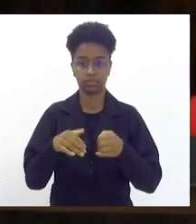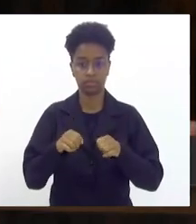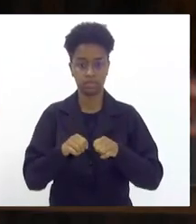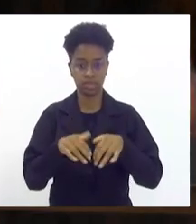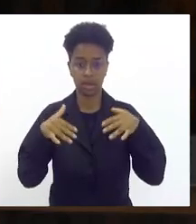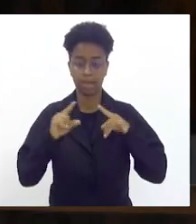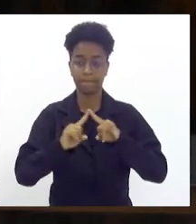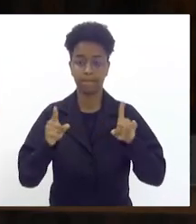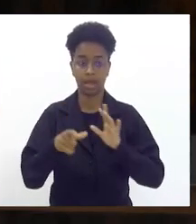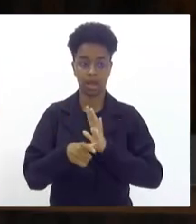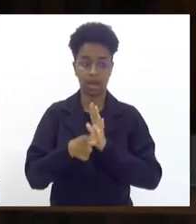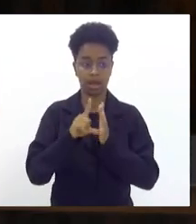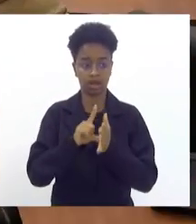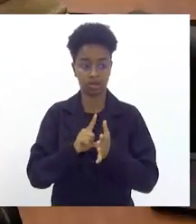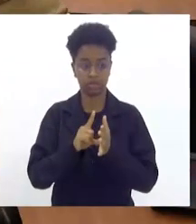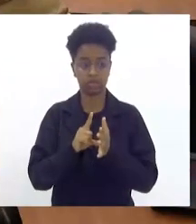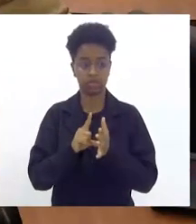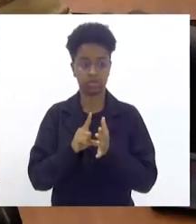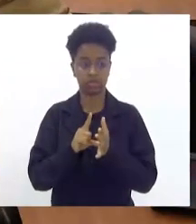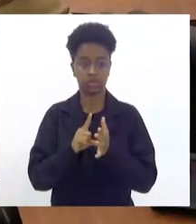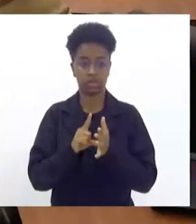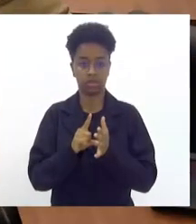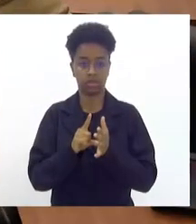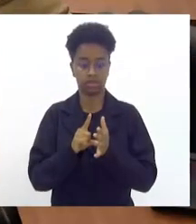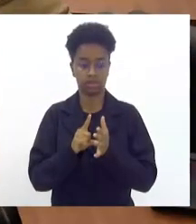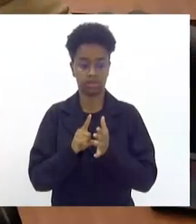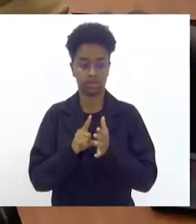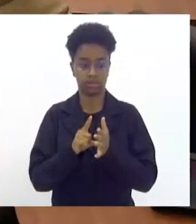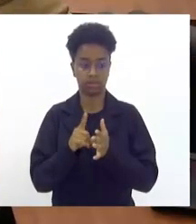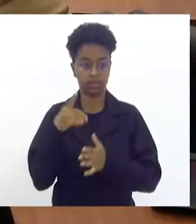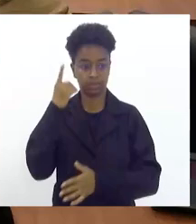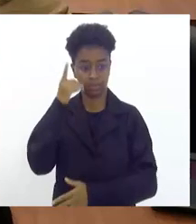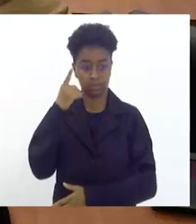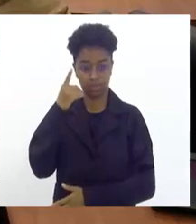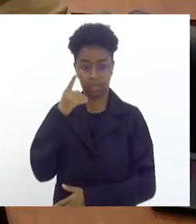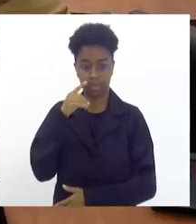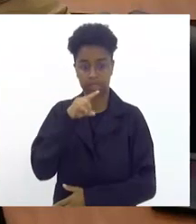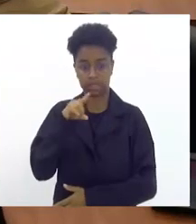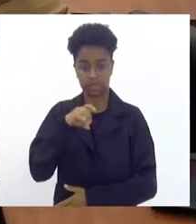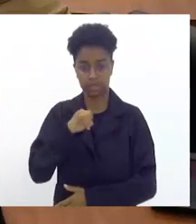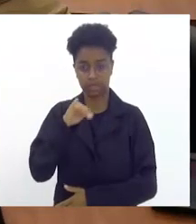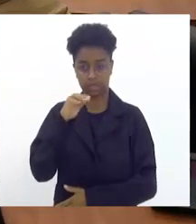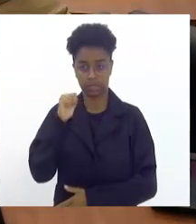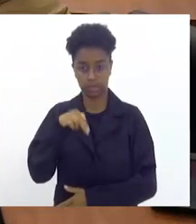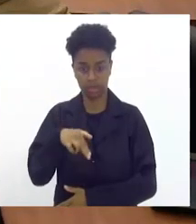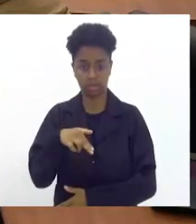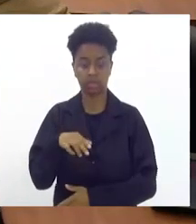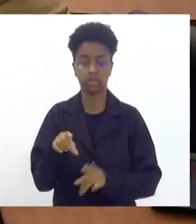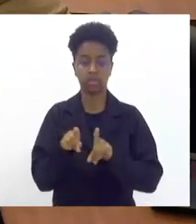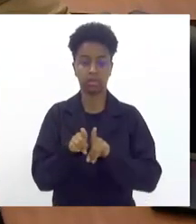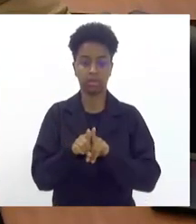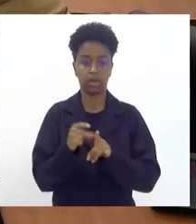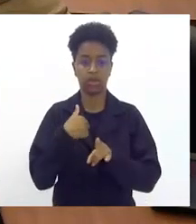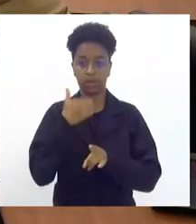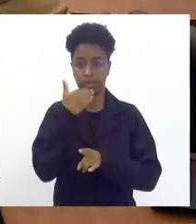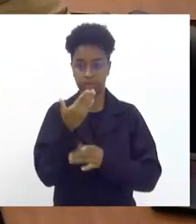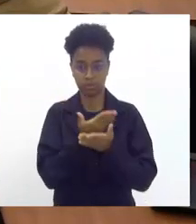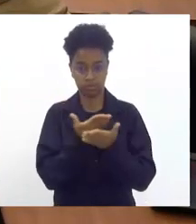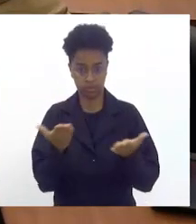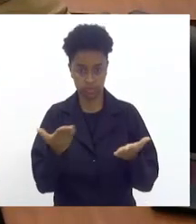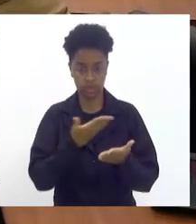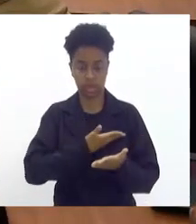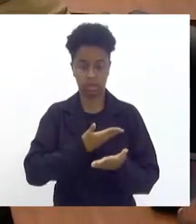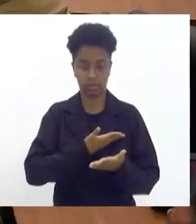eu queria, deputada Zaidan, deputada Luiz Cláudio, também no mão, depois da fala do Tião, queria pedir aos companheiros das escolas que